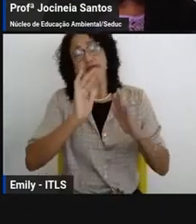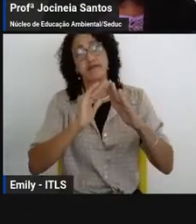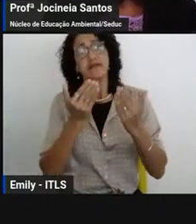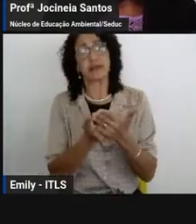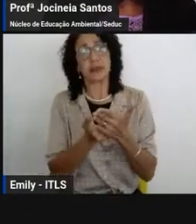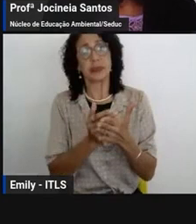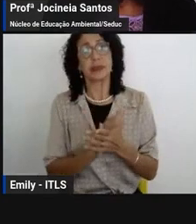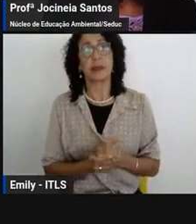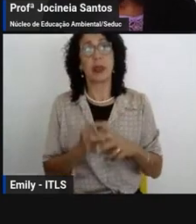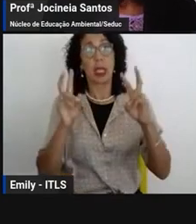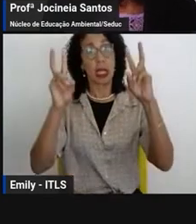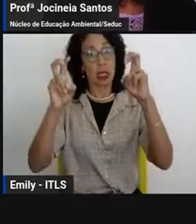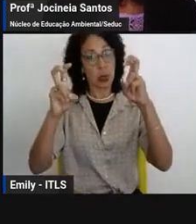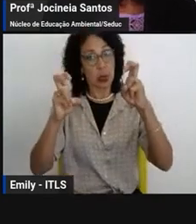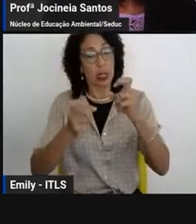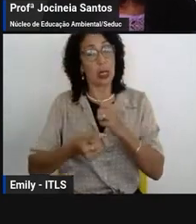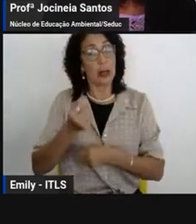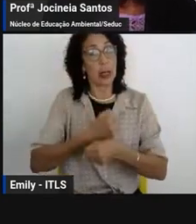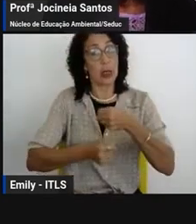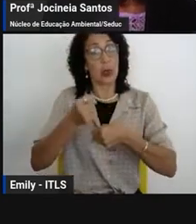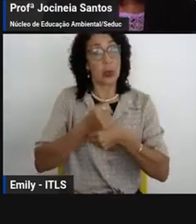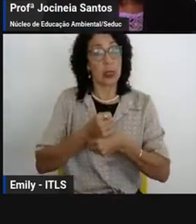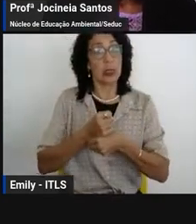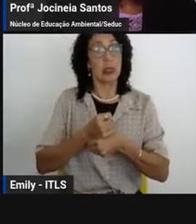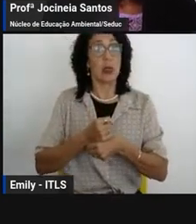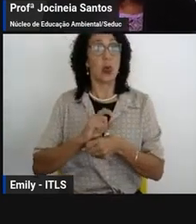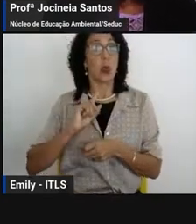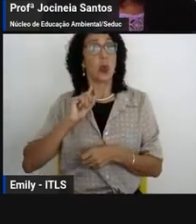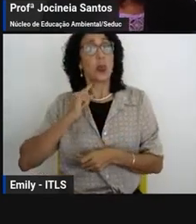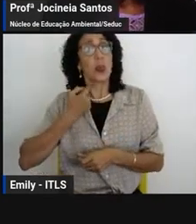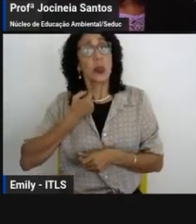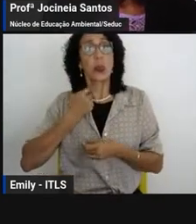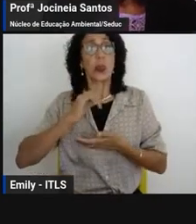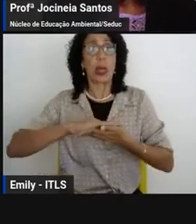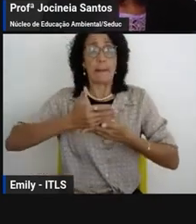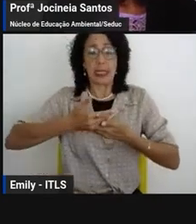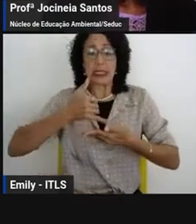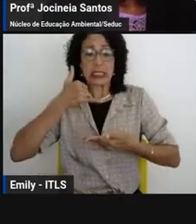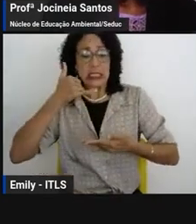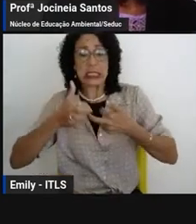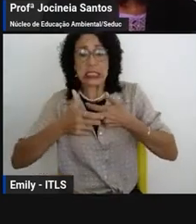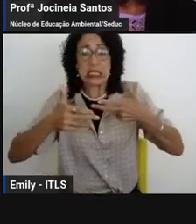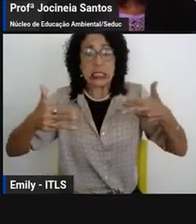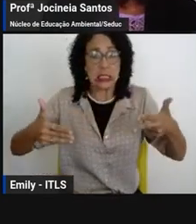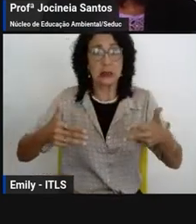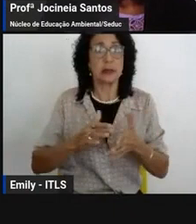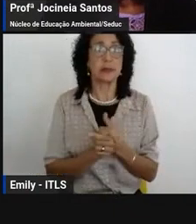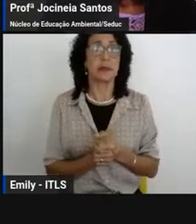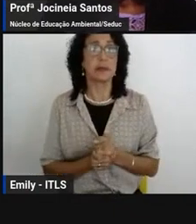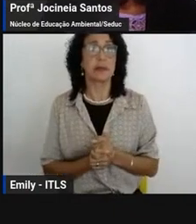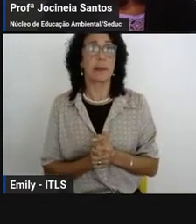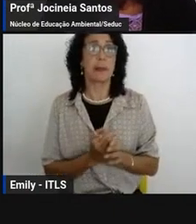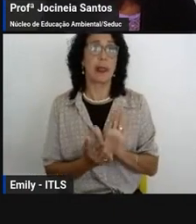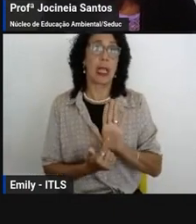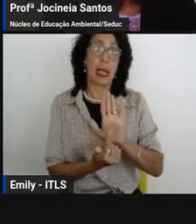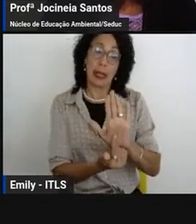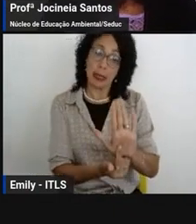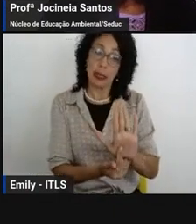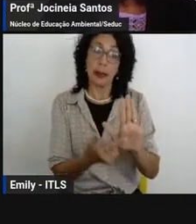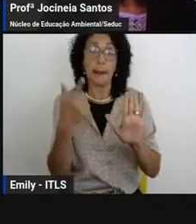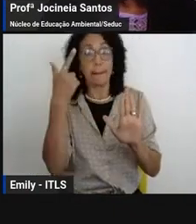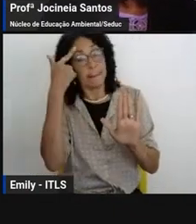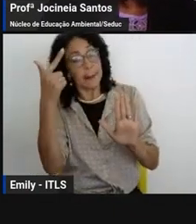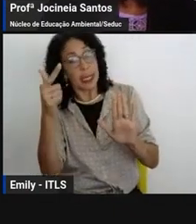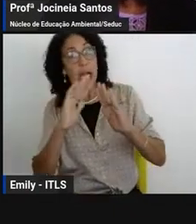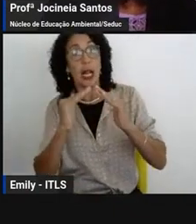passado o lixo eletrônico além disso fazer essa interlocução entre a campanha Copom de Escola Verde